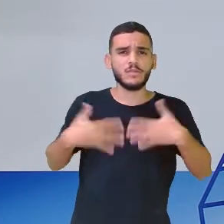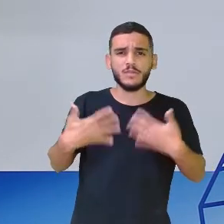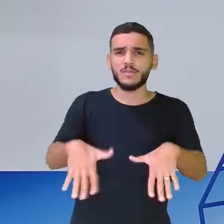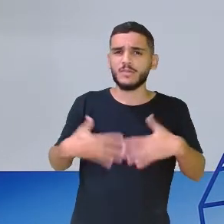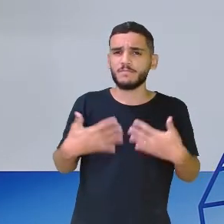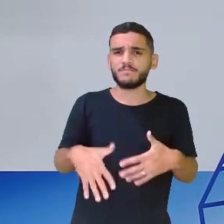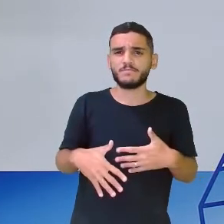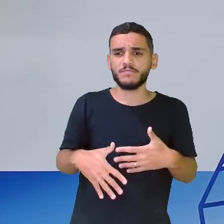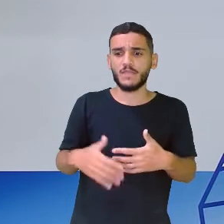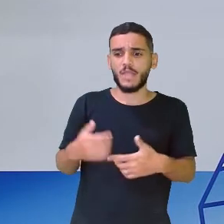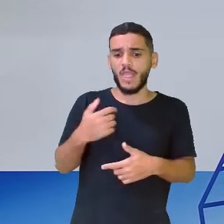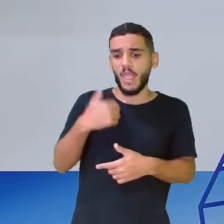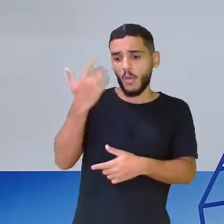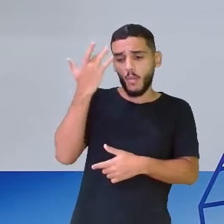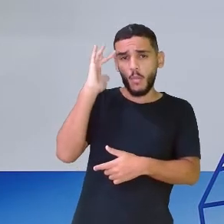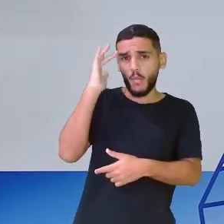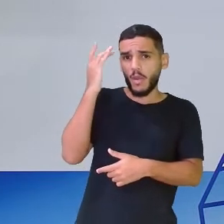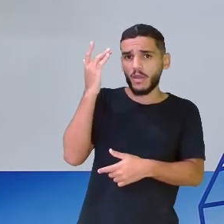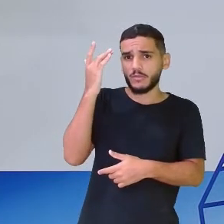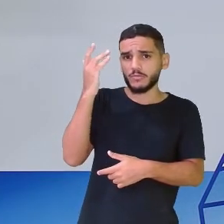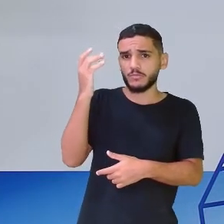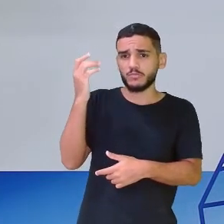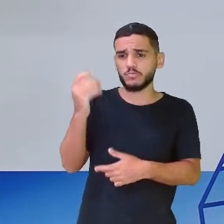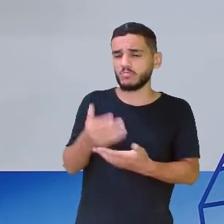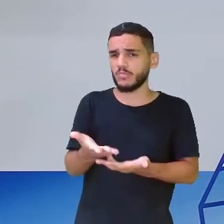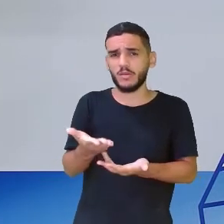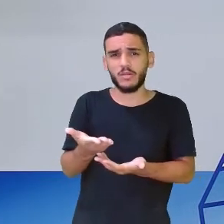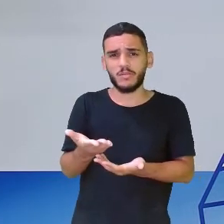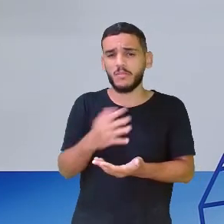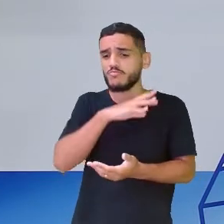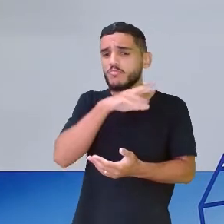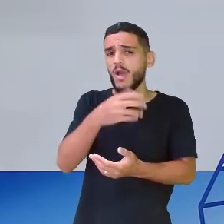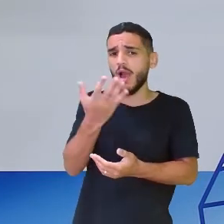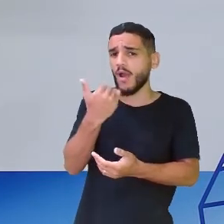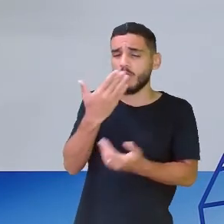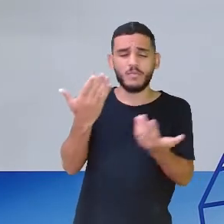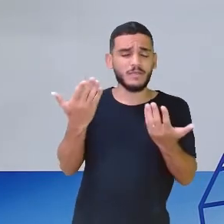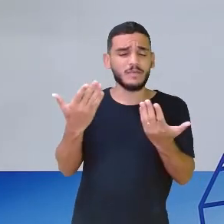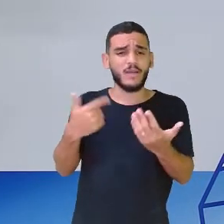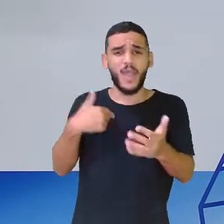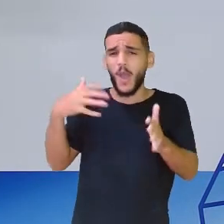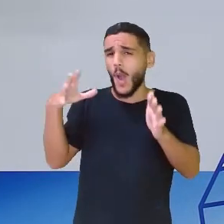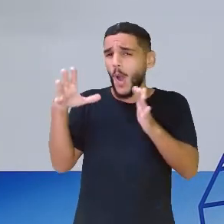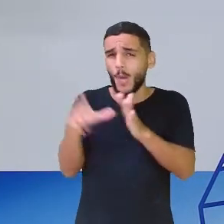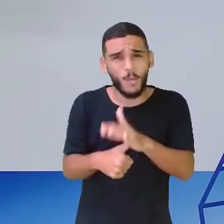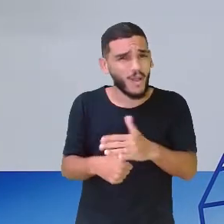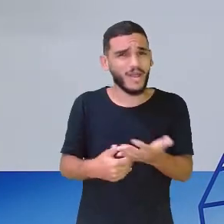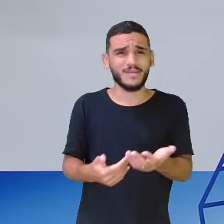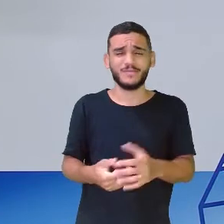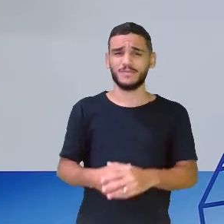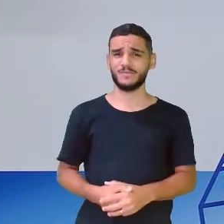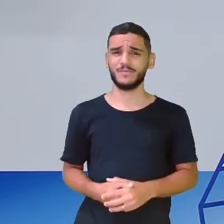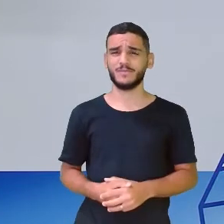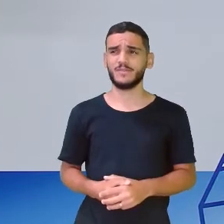espertinho levará tudo. Fui roubado, gritou o macaco.